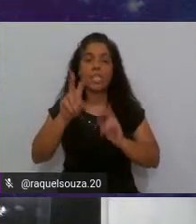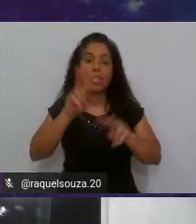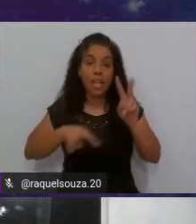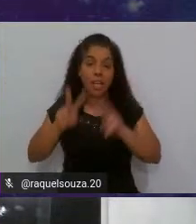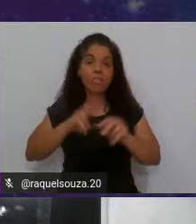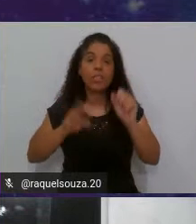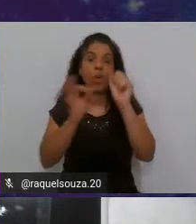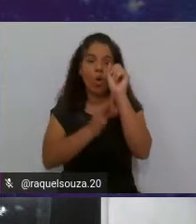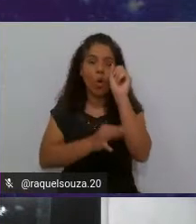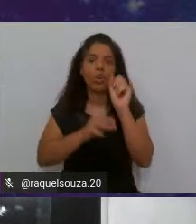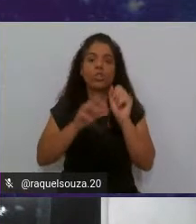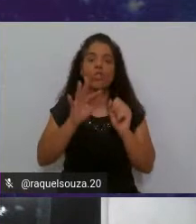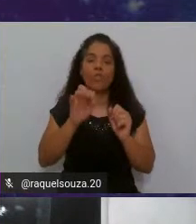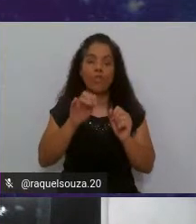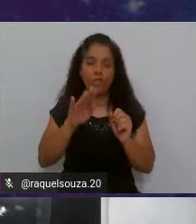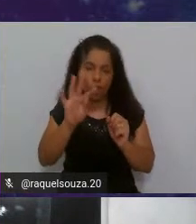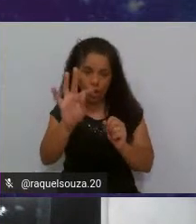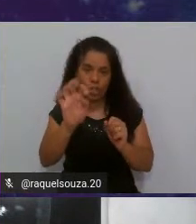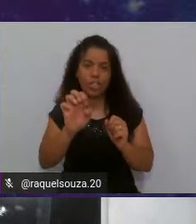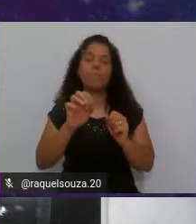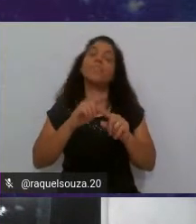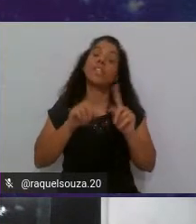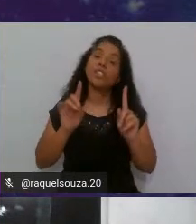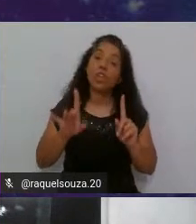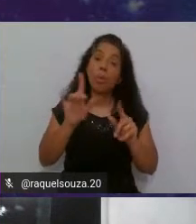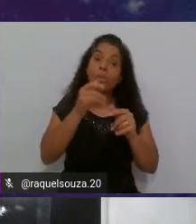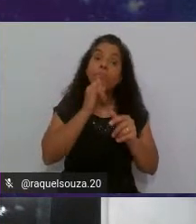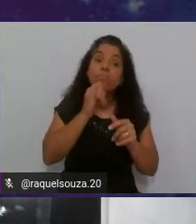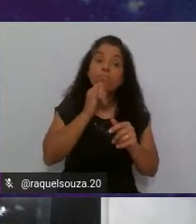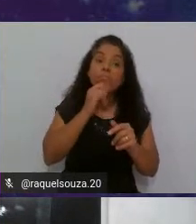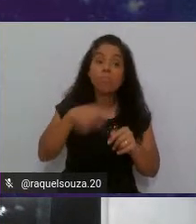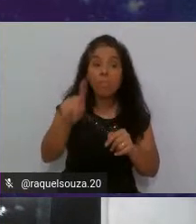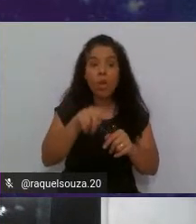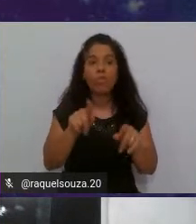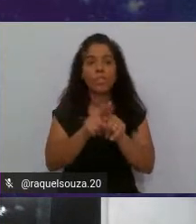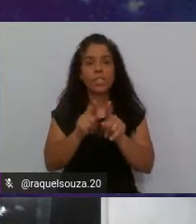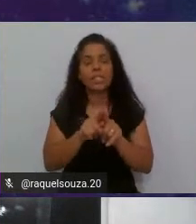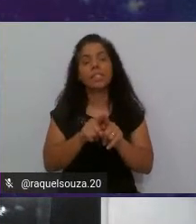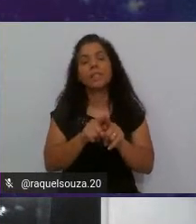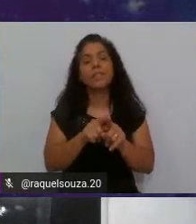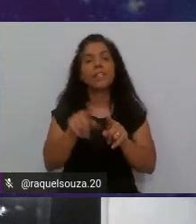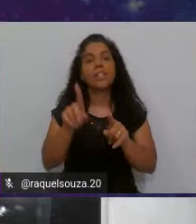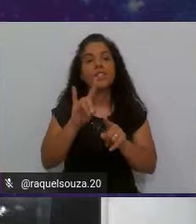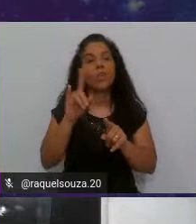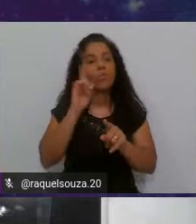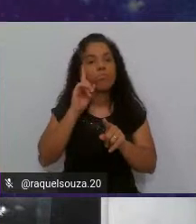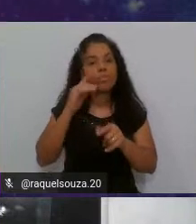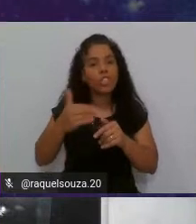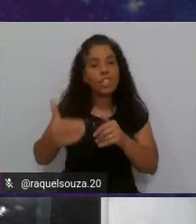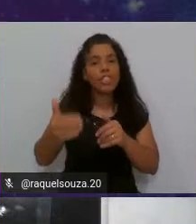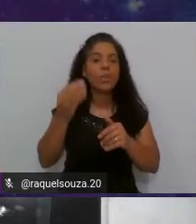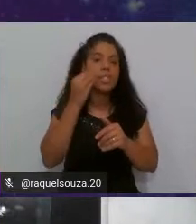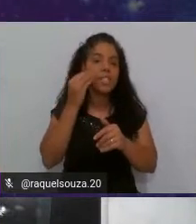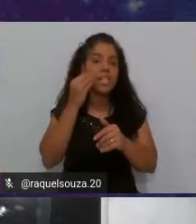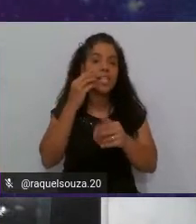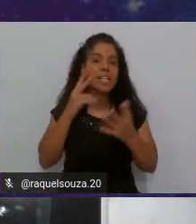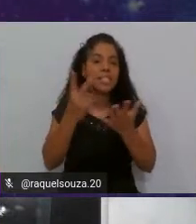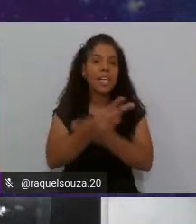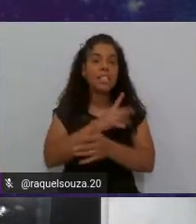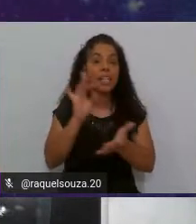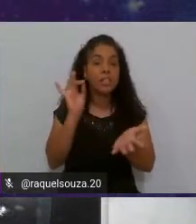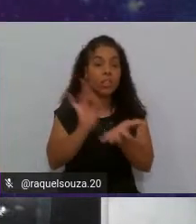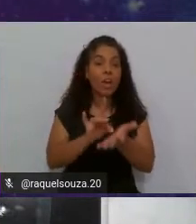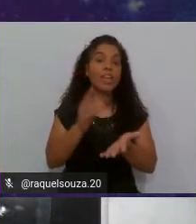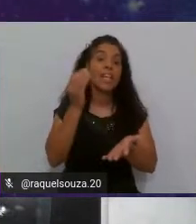-fonte. Só para exemplificar para vocês, no dia a dia, quando a gente está testando, quem de fato